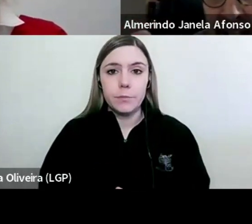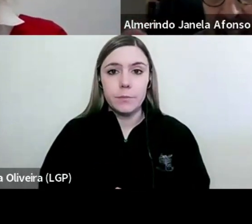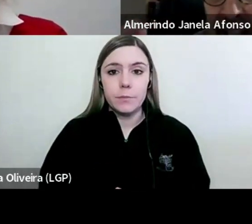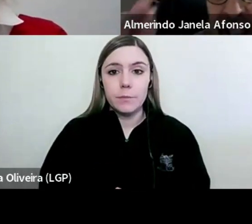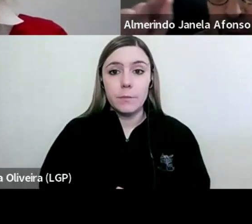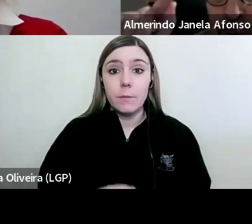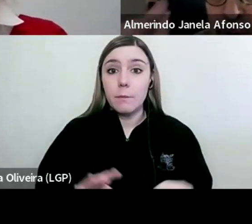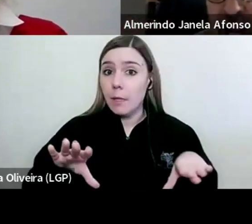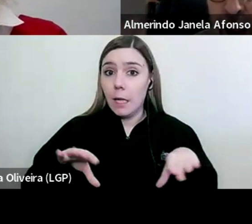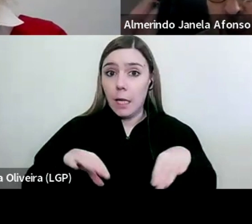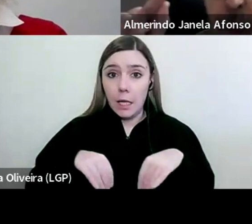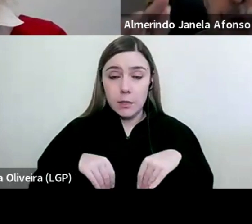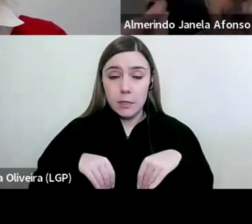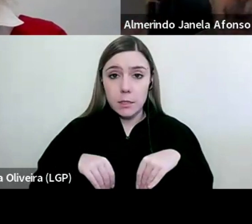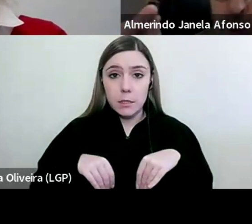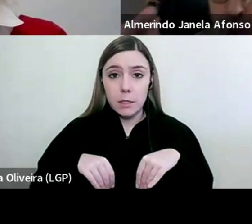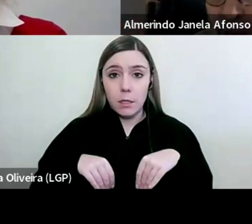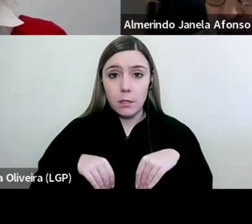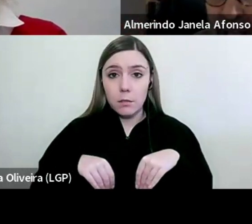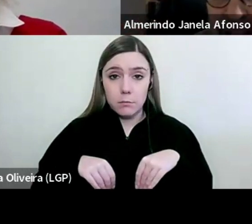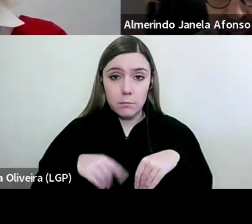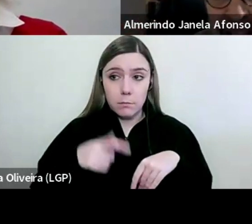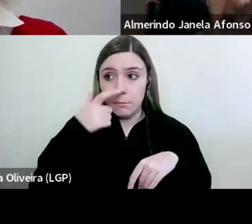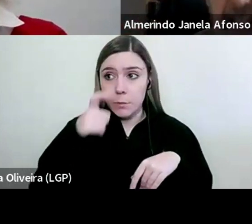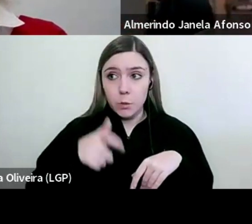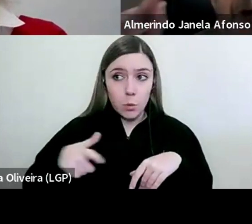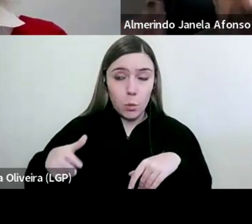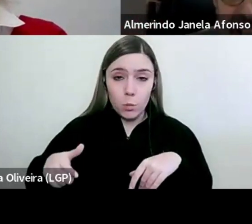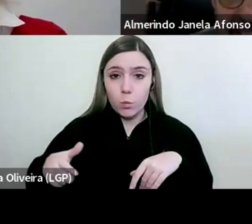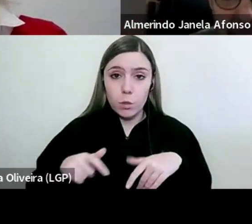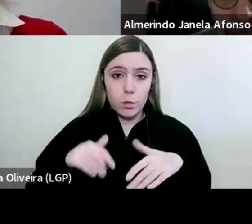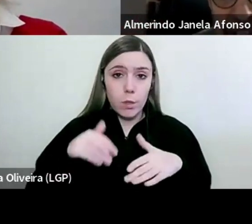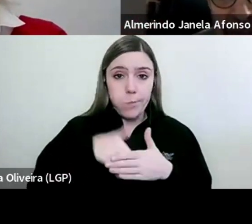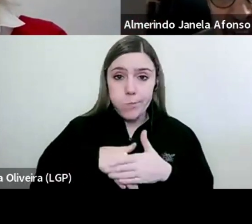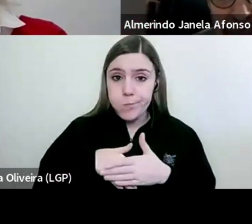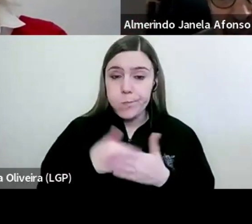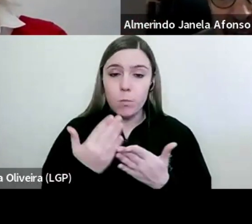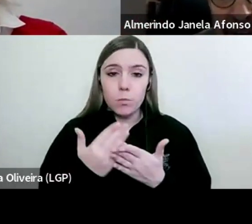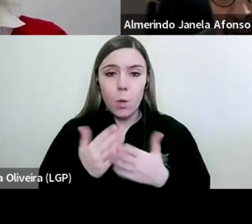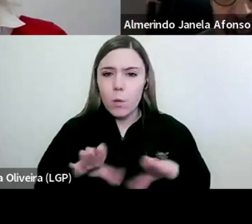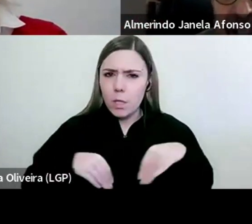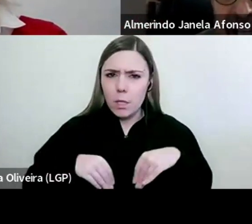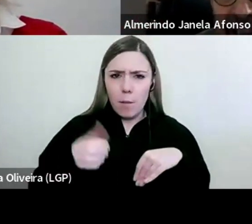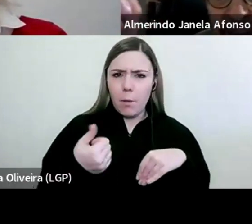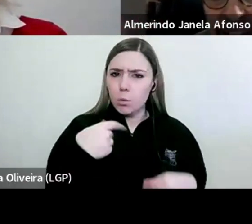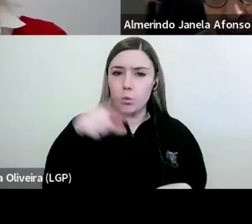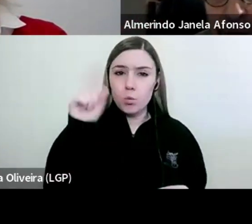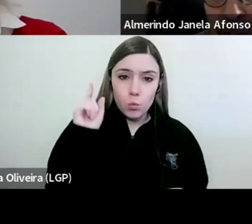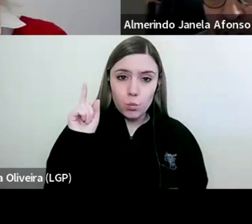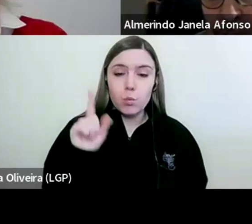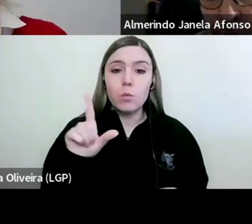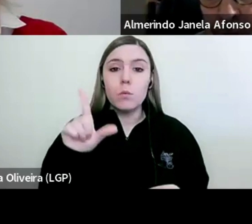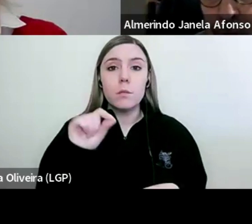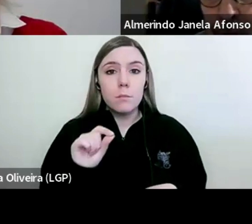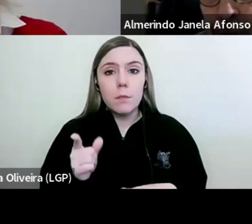humana e social do insucesso escolar. Não aceitar pacificamente a divisão da nossa juventude